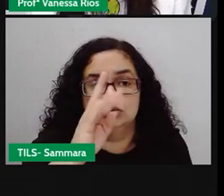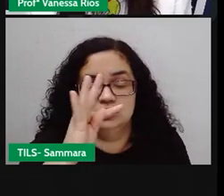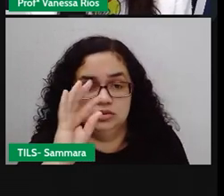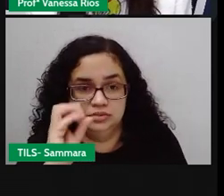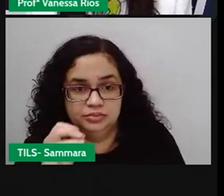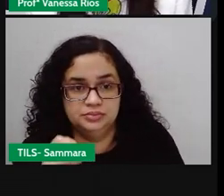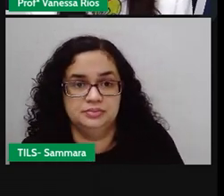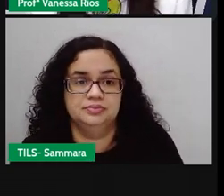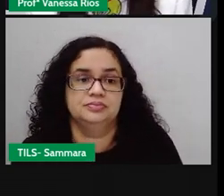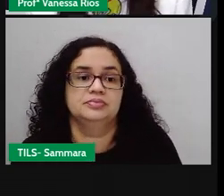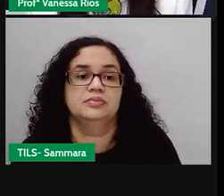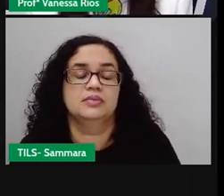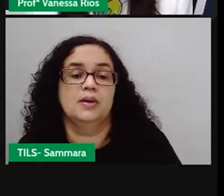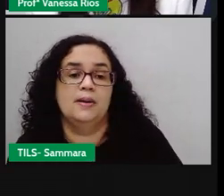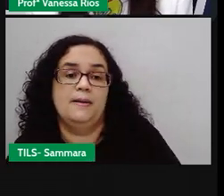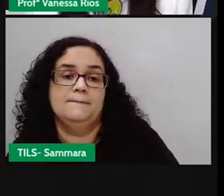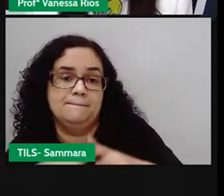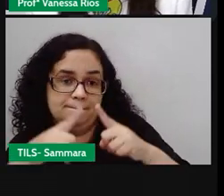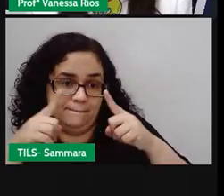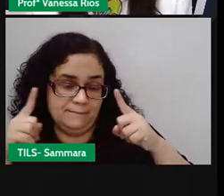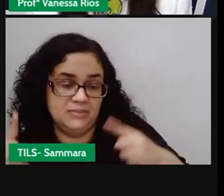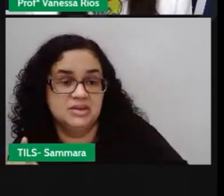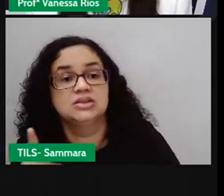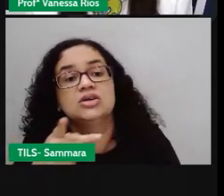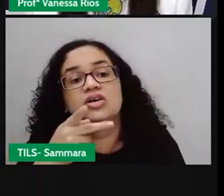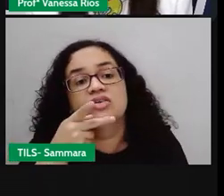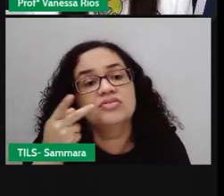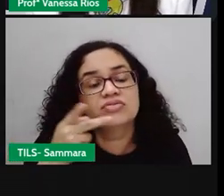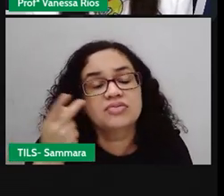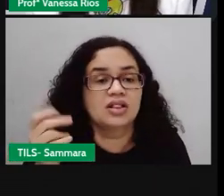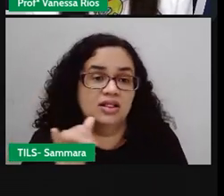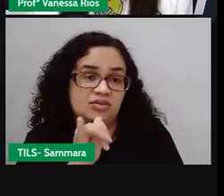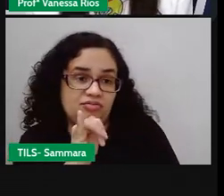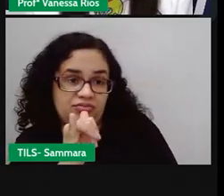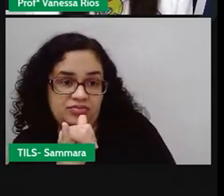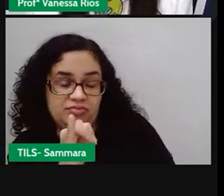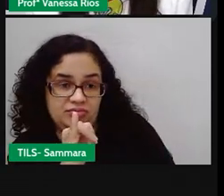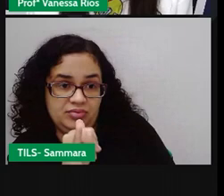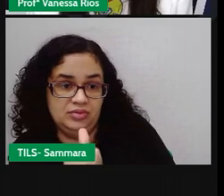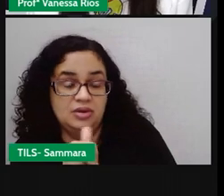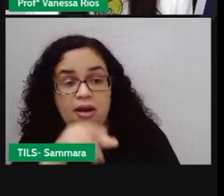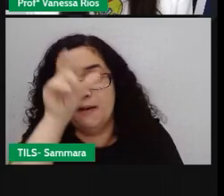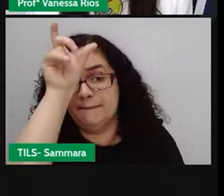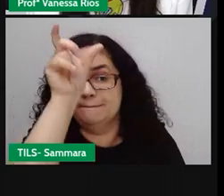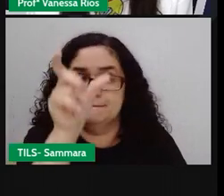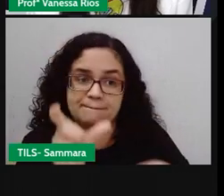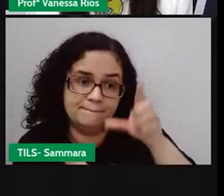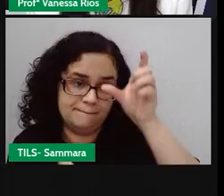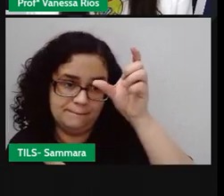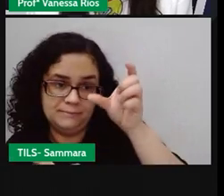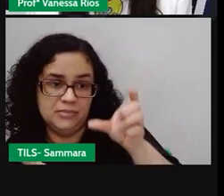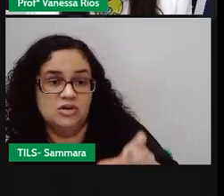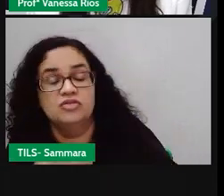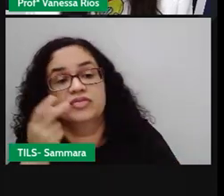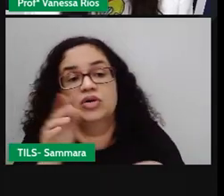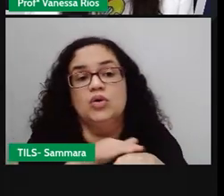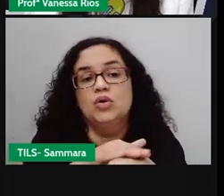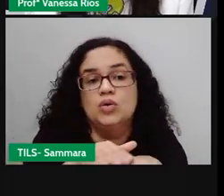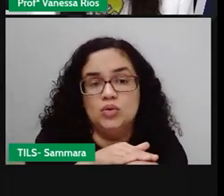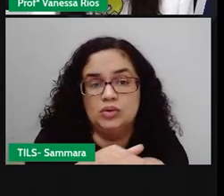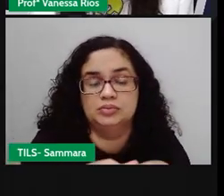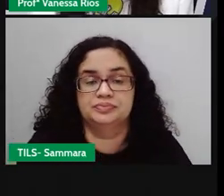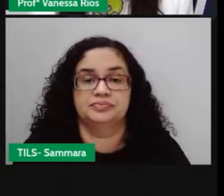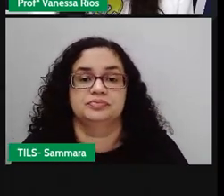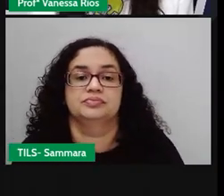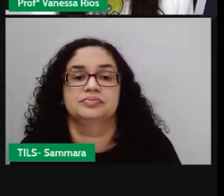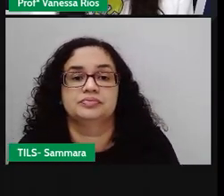indireto. Mas o discurso se refere à fala, parte em que os personagens vão dialogar, vão falar